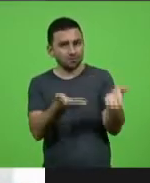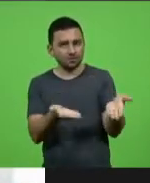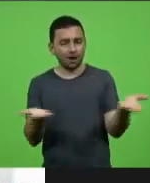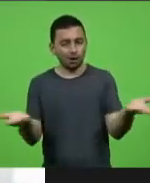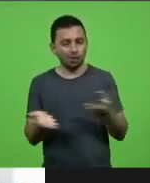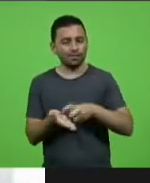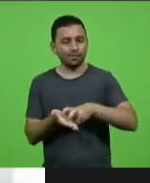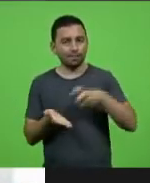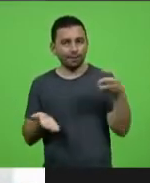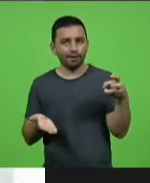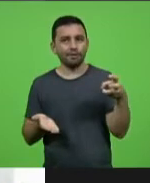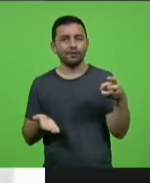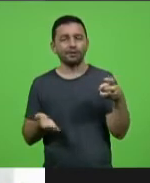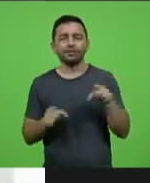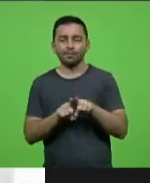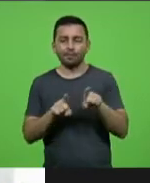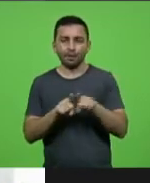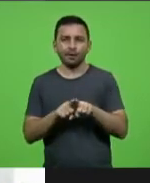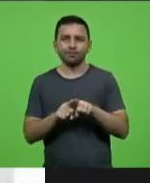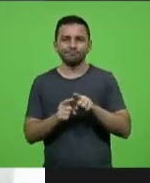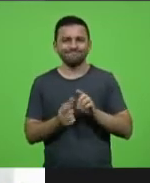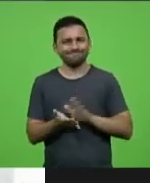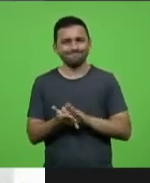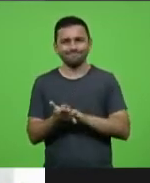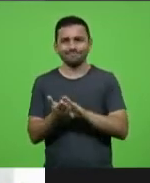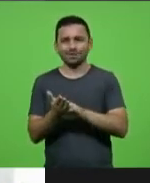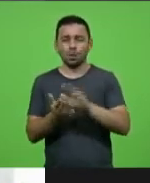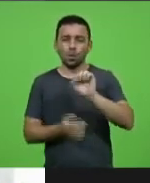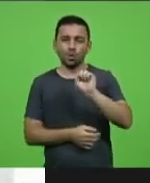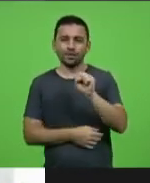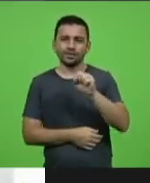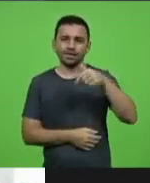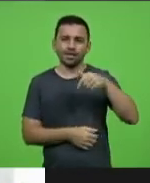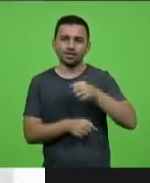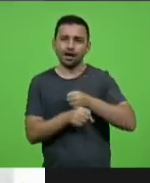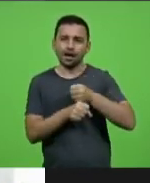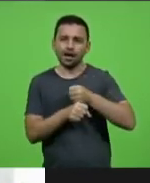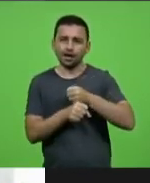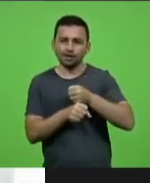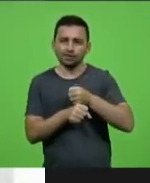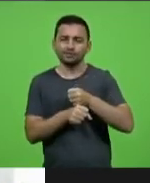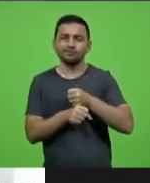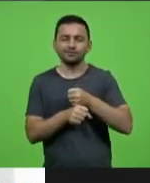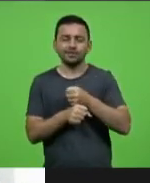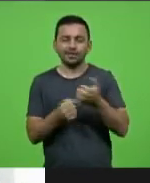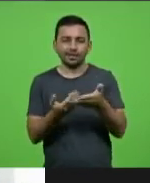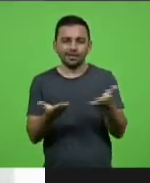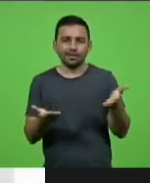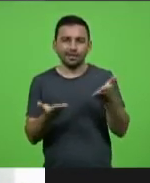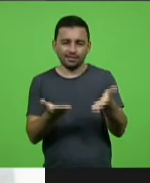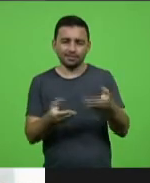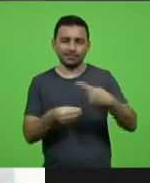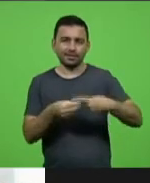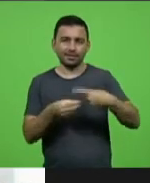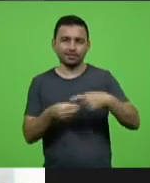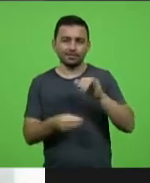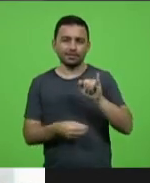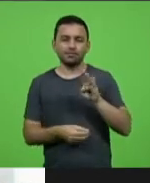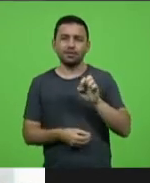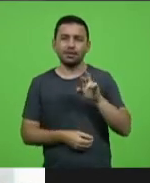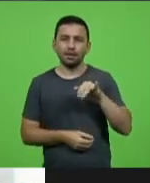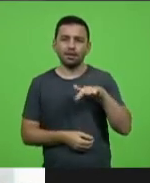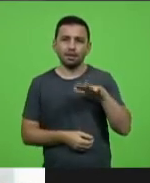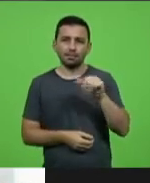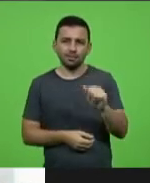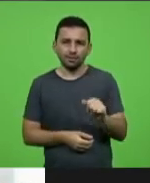com todos os nossos amigos de Ibirama, pelos 87 anos. O deputado Gerri já desfilou aí uma galeria de